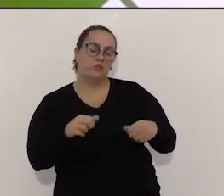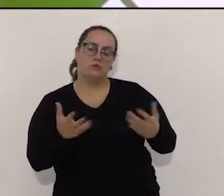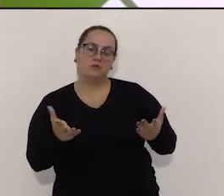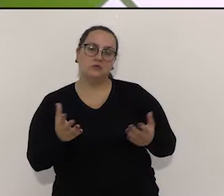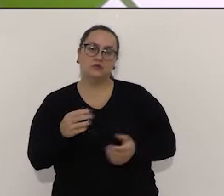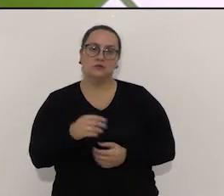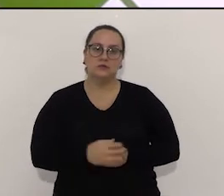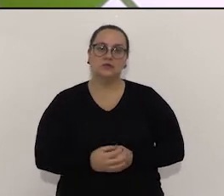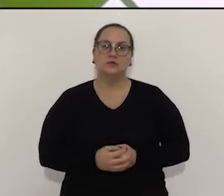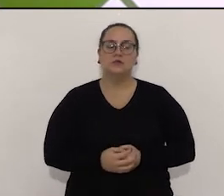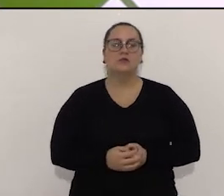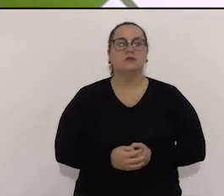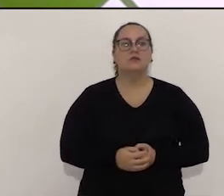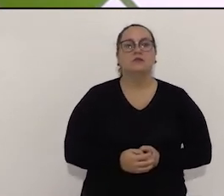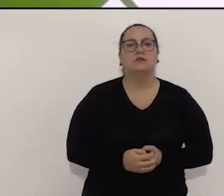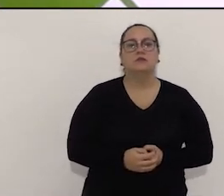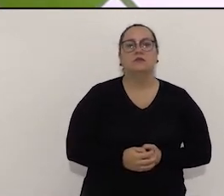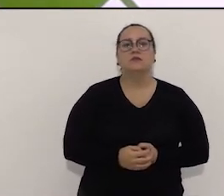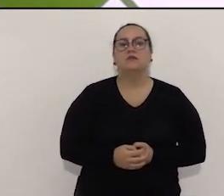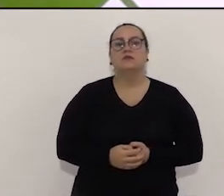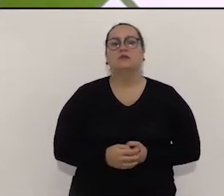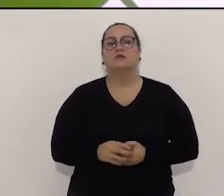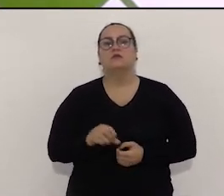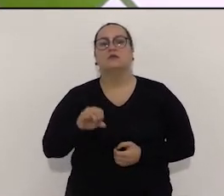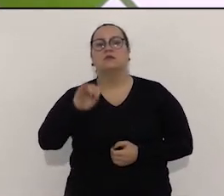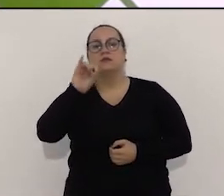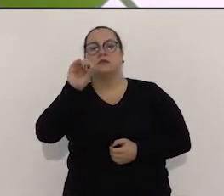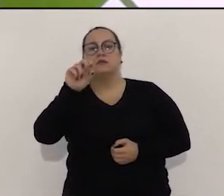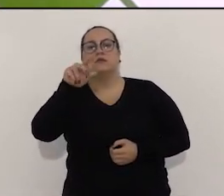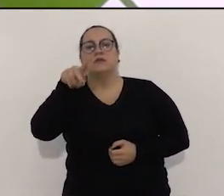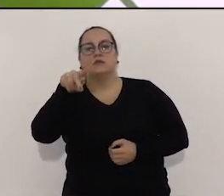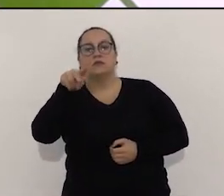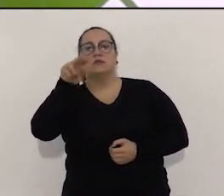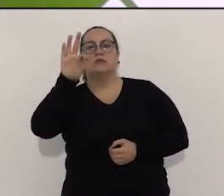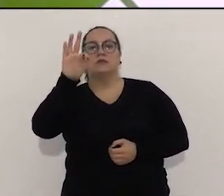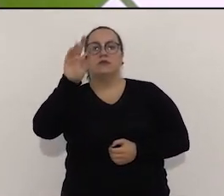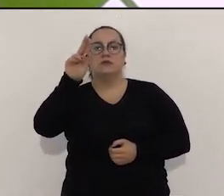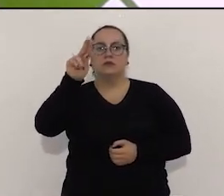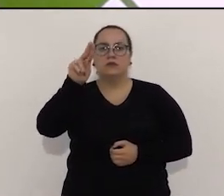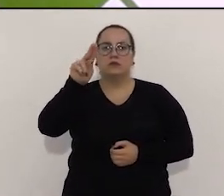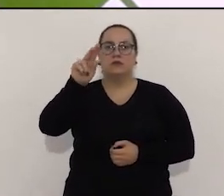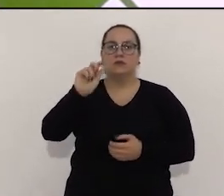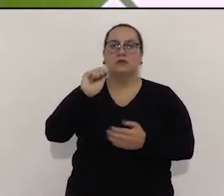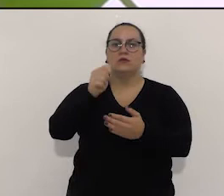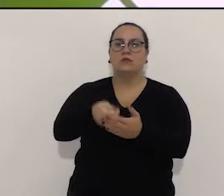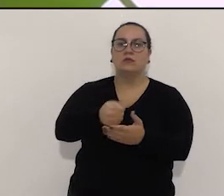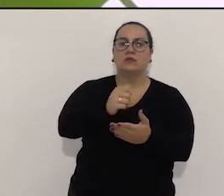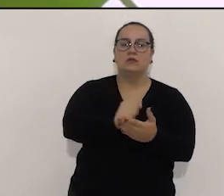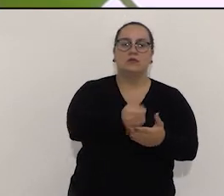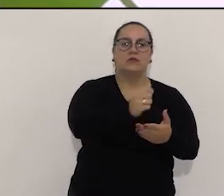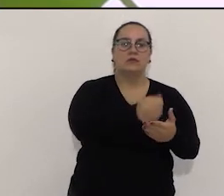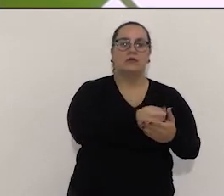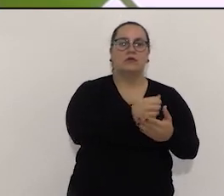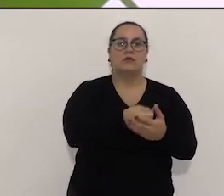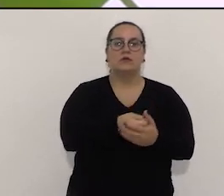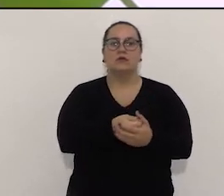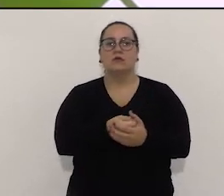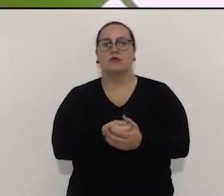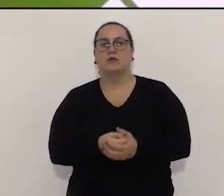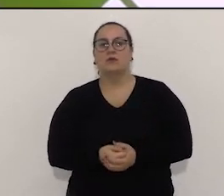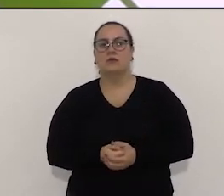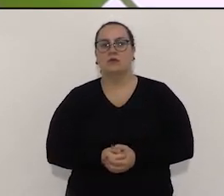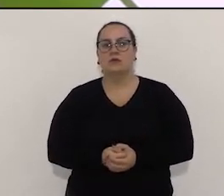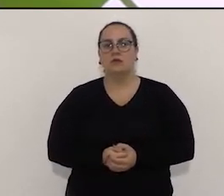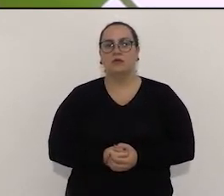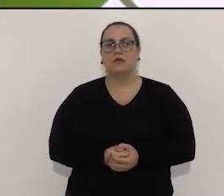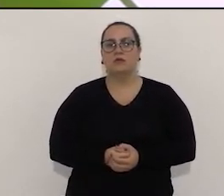logicamente, todo contribuinte tem lá no seu PTU o pagamento da taxa do lixo. O senhor vai continuar terceirizando, então? Eu